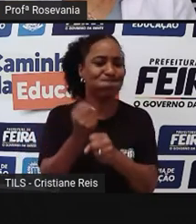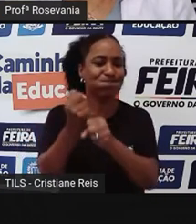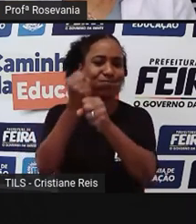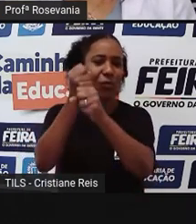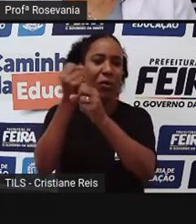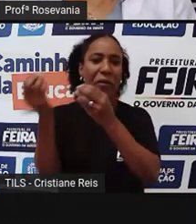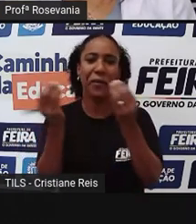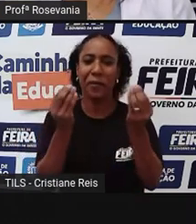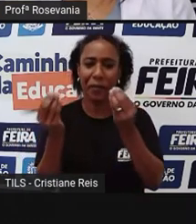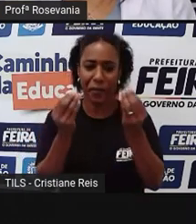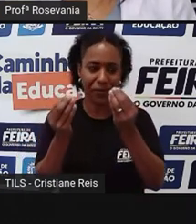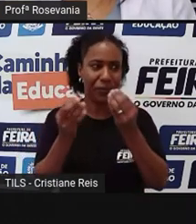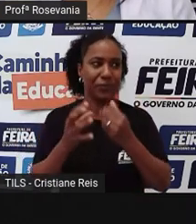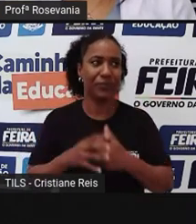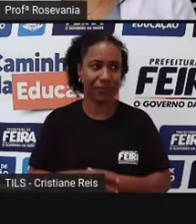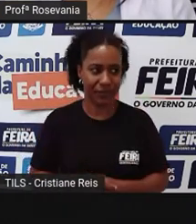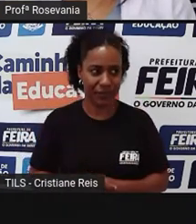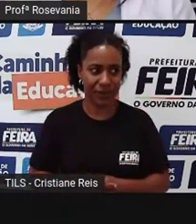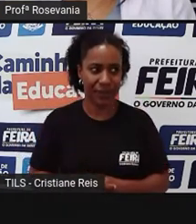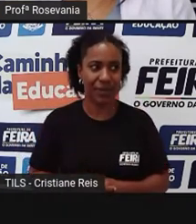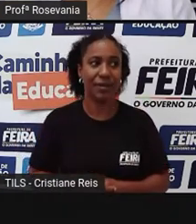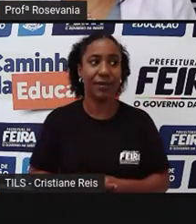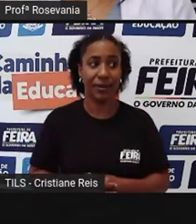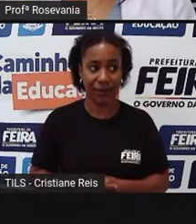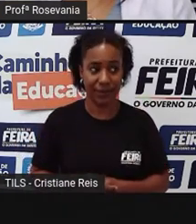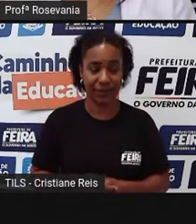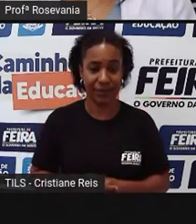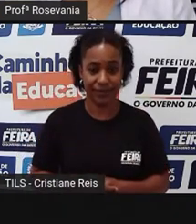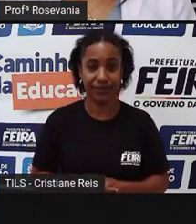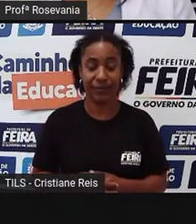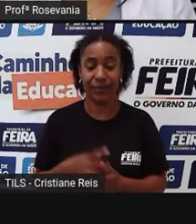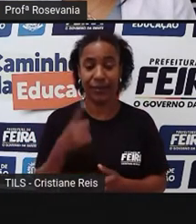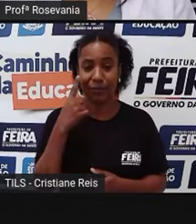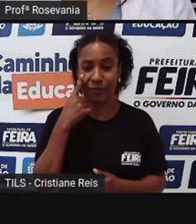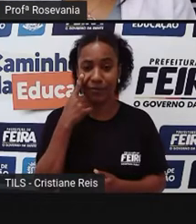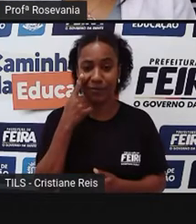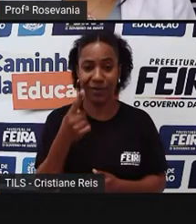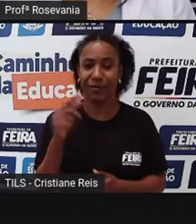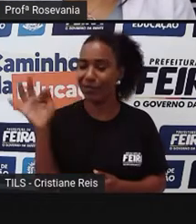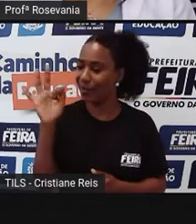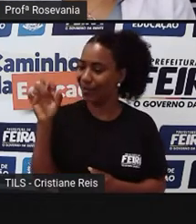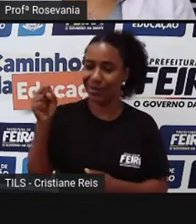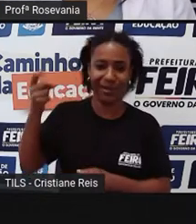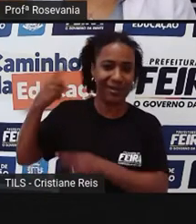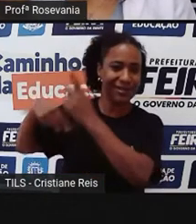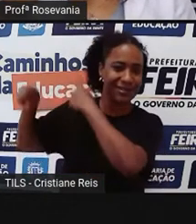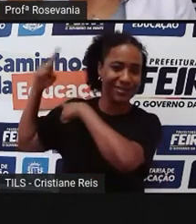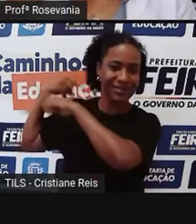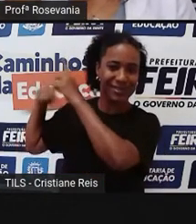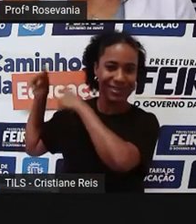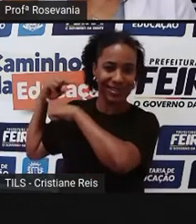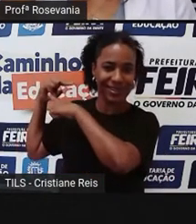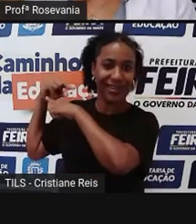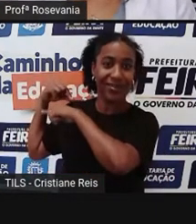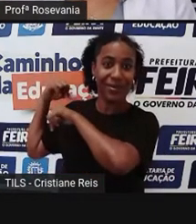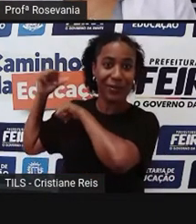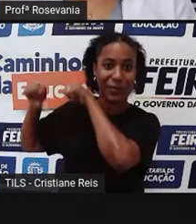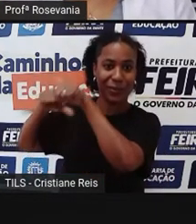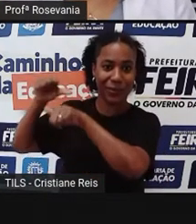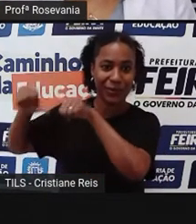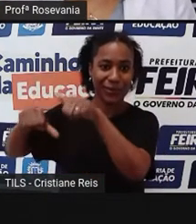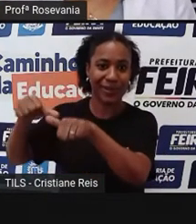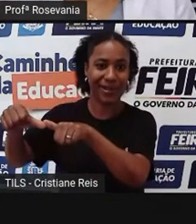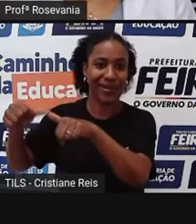do tempo de Feira de Santana. Então, durante esse tempo, a gente aqui, mais uma vez, né, a Avenida Presidente Dutra,